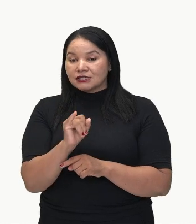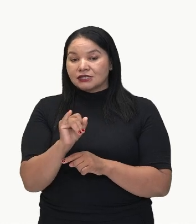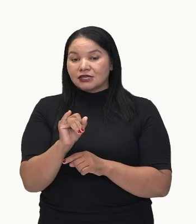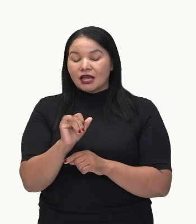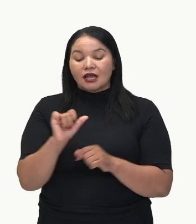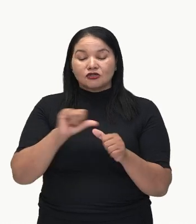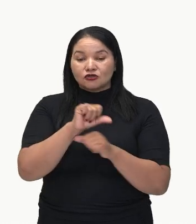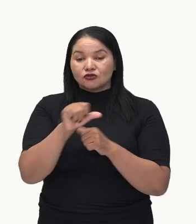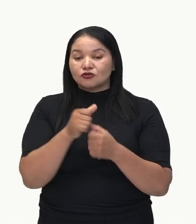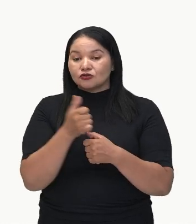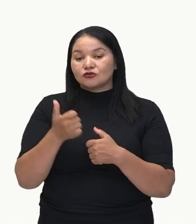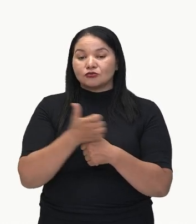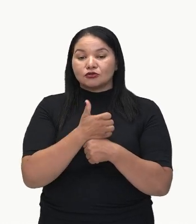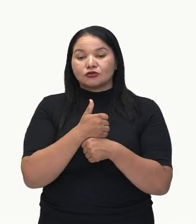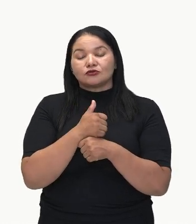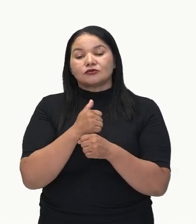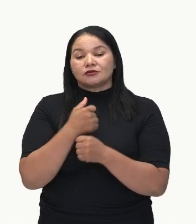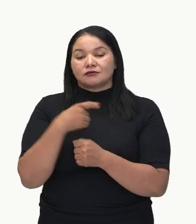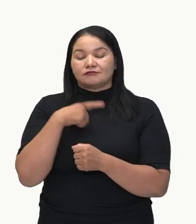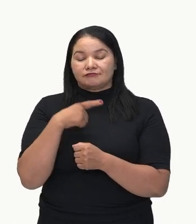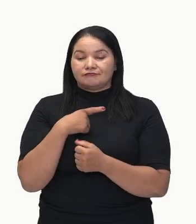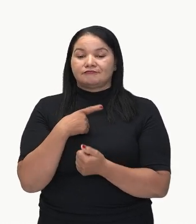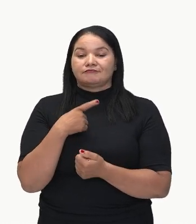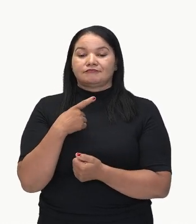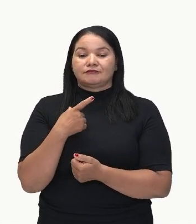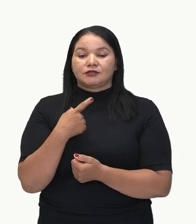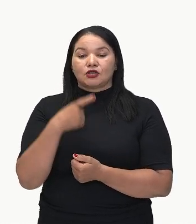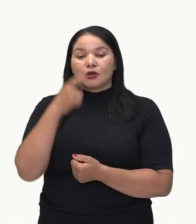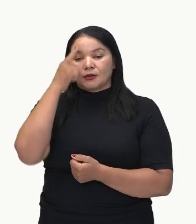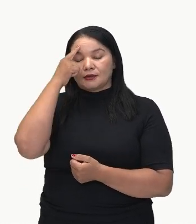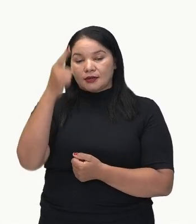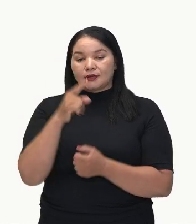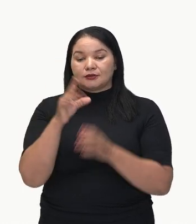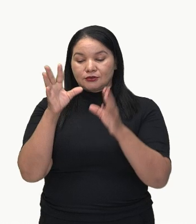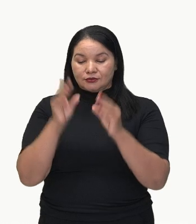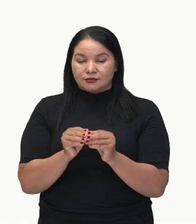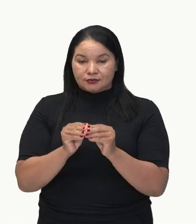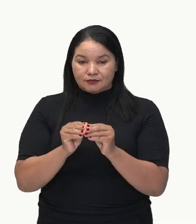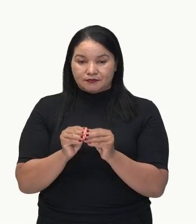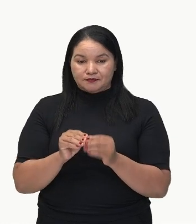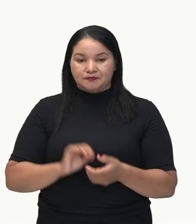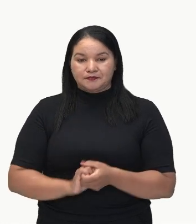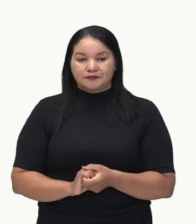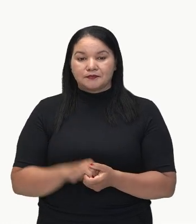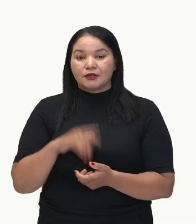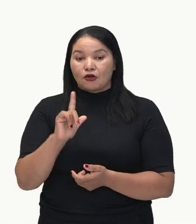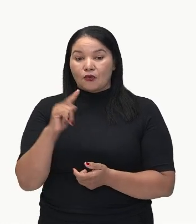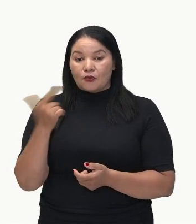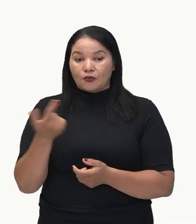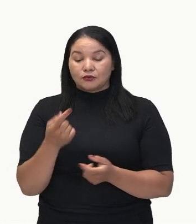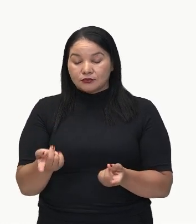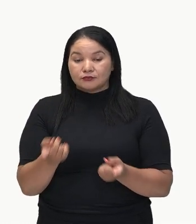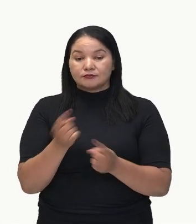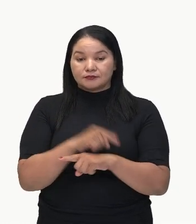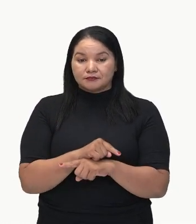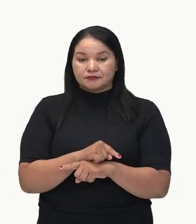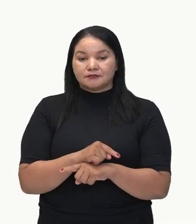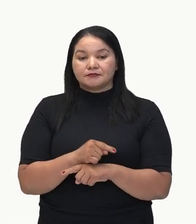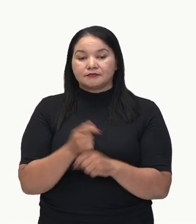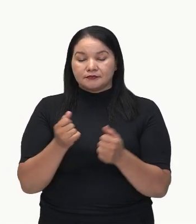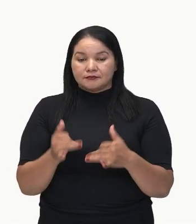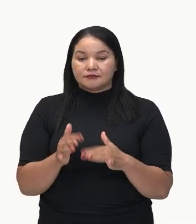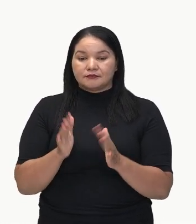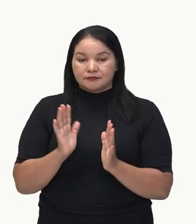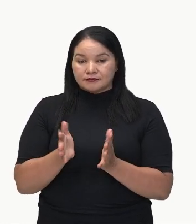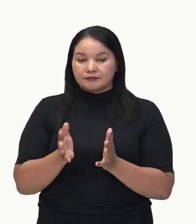vai trazer a ideia de conclusão. As adversativas já falamos. Falamos aqui,